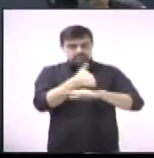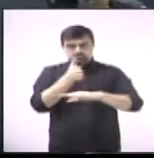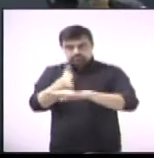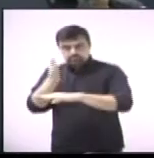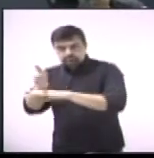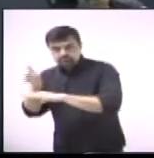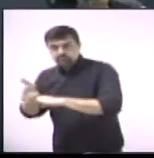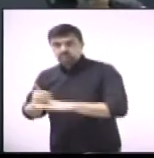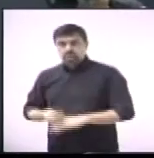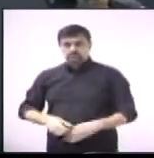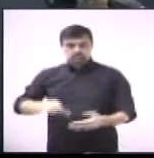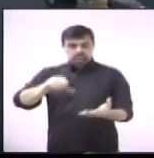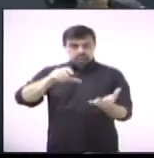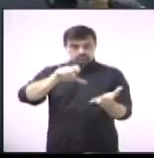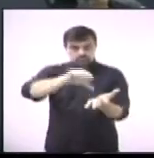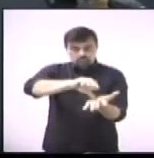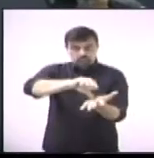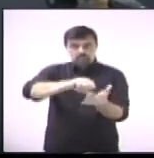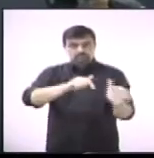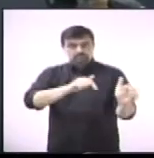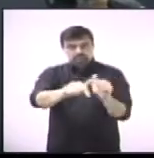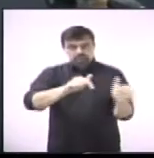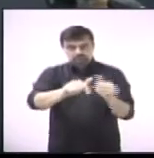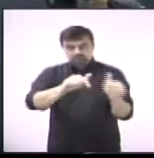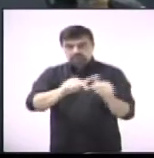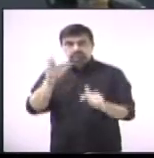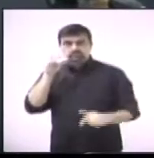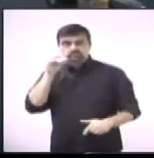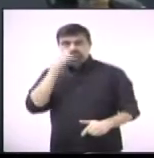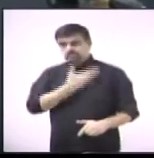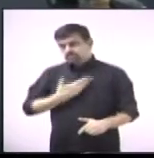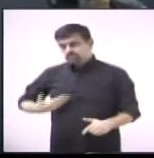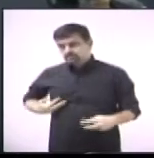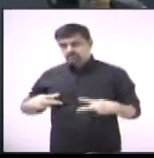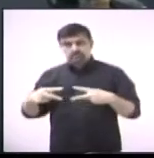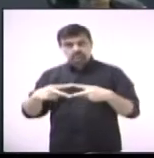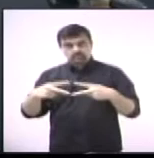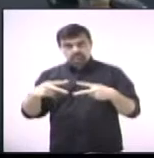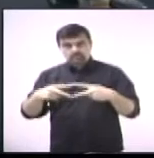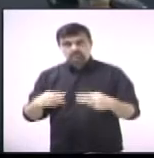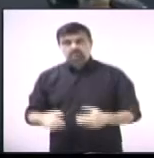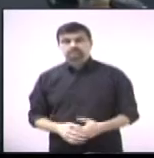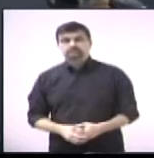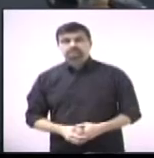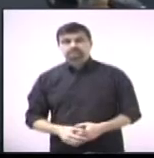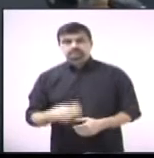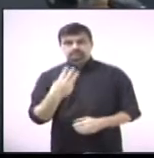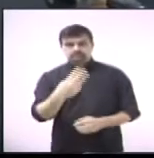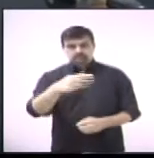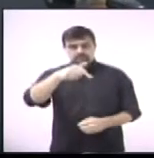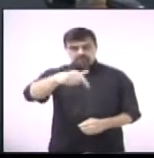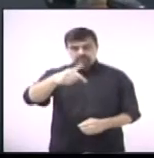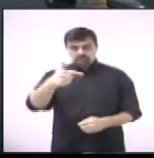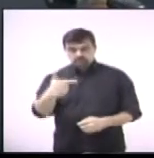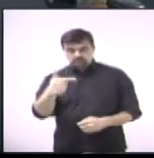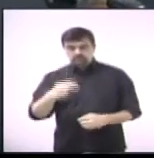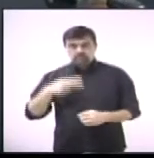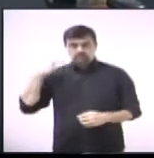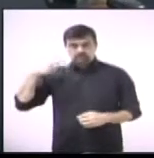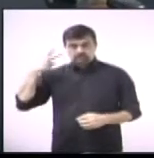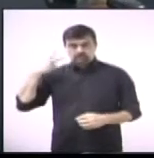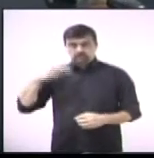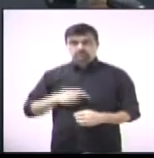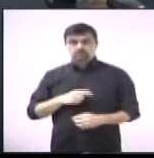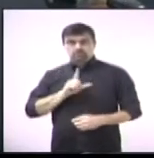nos postos de trabalho dos servidores públicos municipais. 372 do vereador